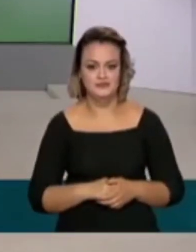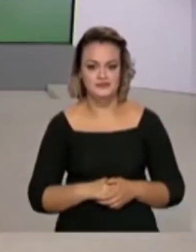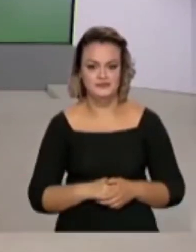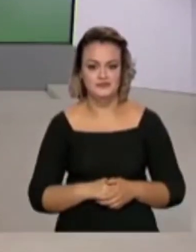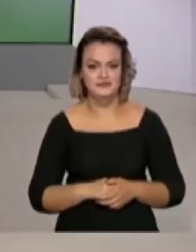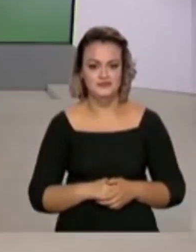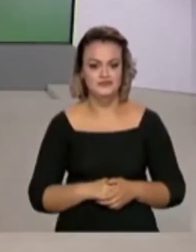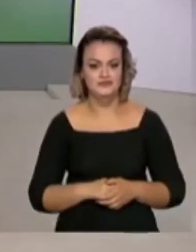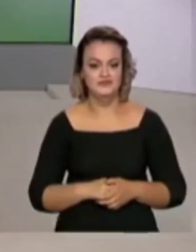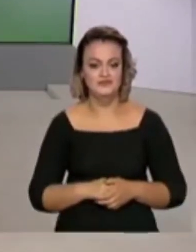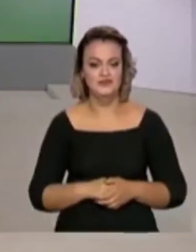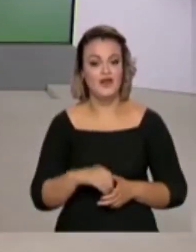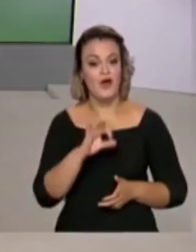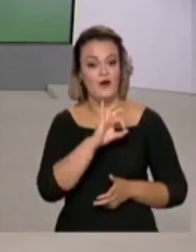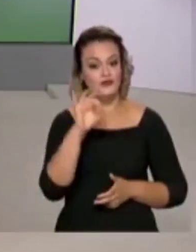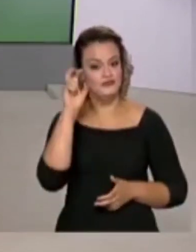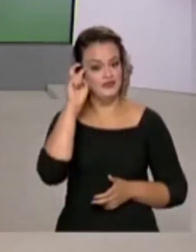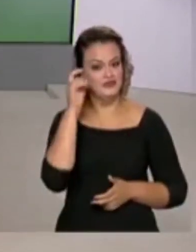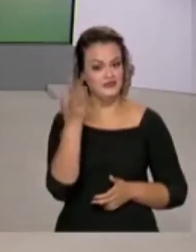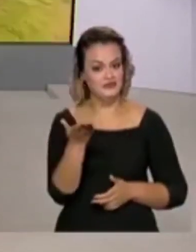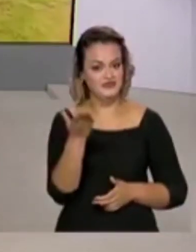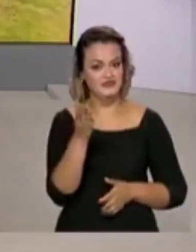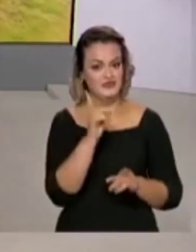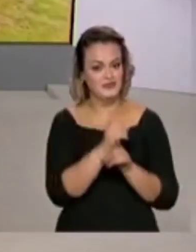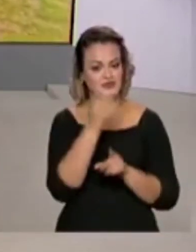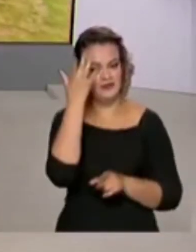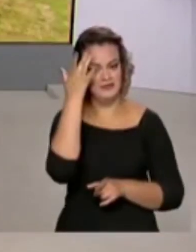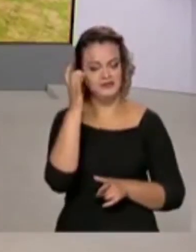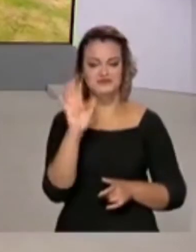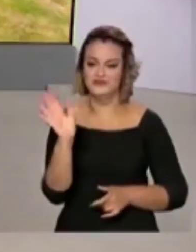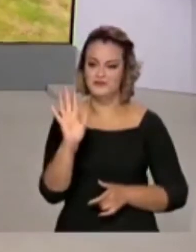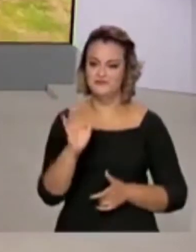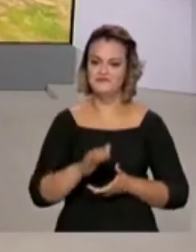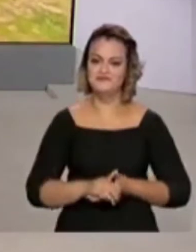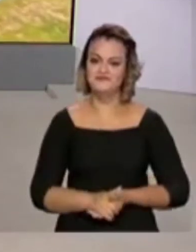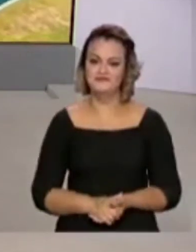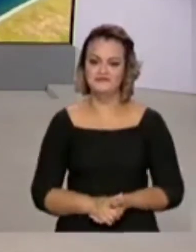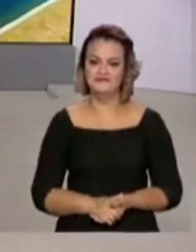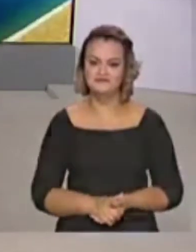da TV Brasil. Uma ótima quinta-feira para você e a gente se vê amanhã. Até lá!